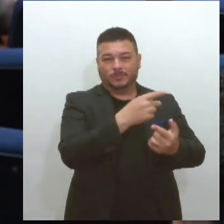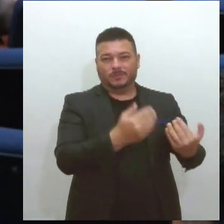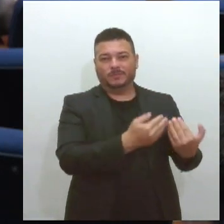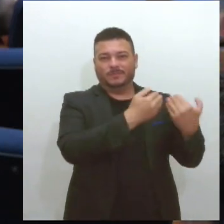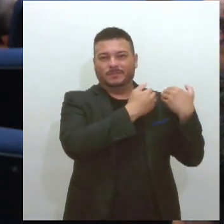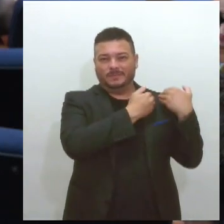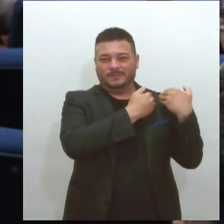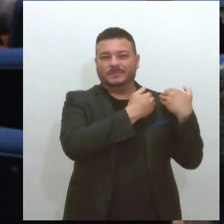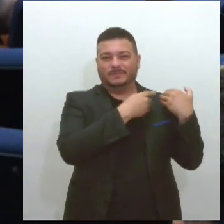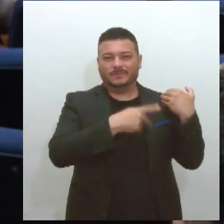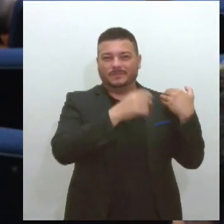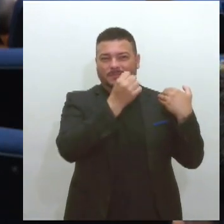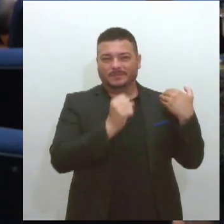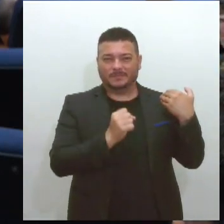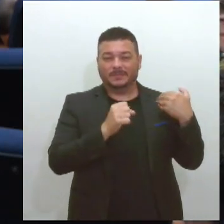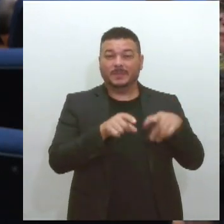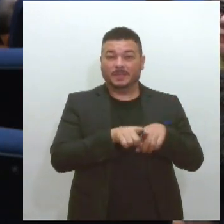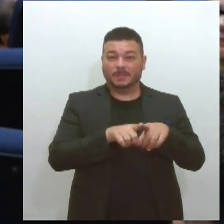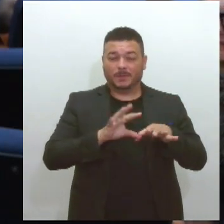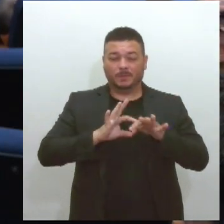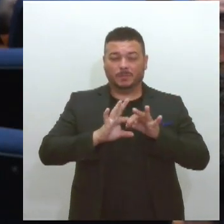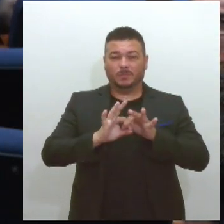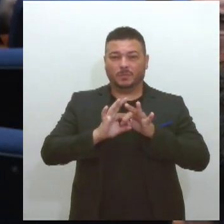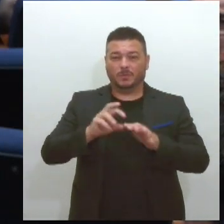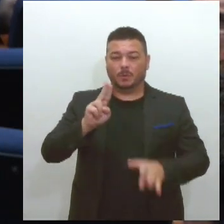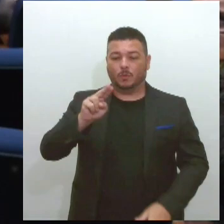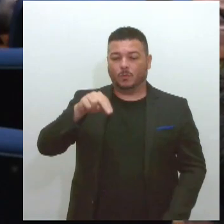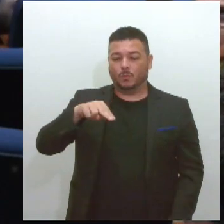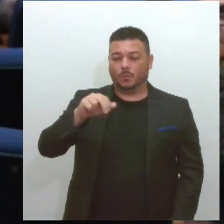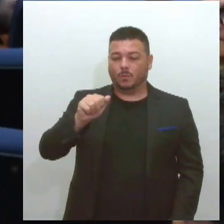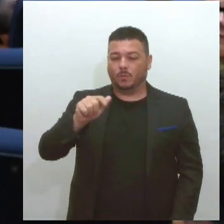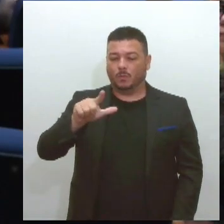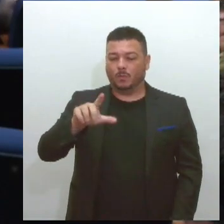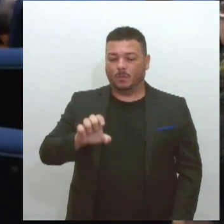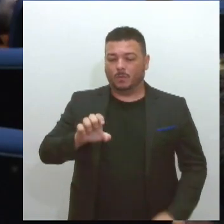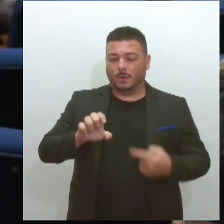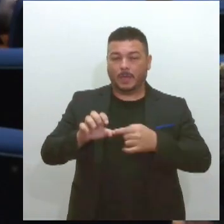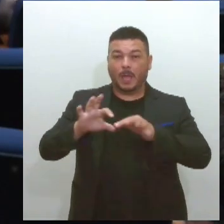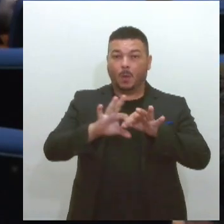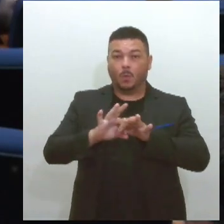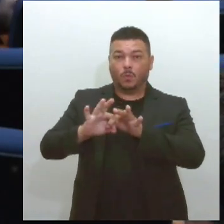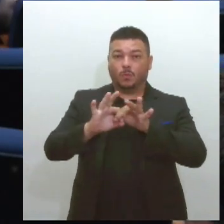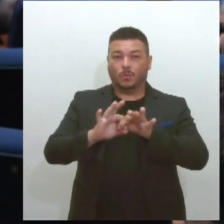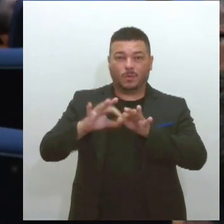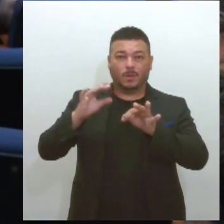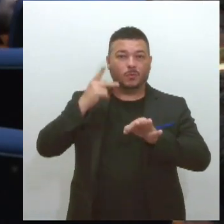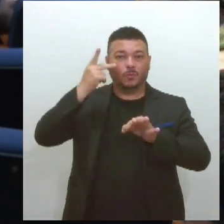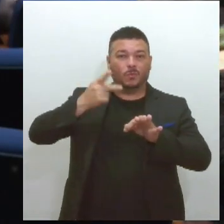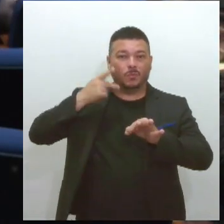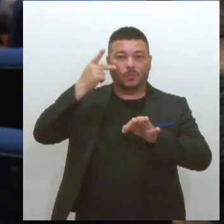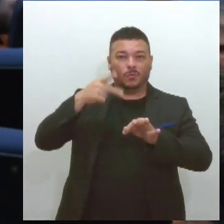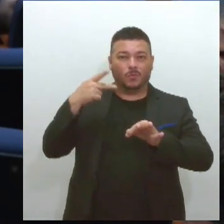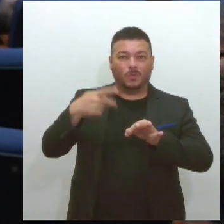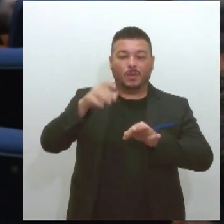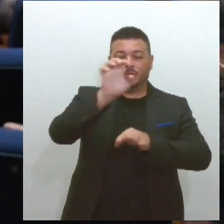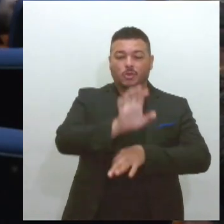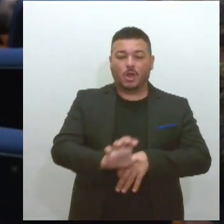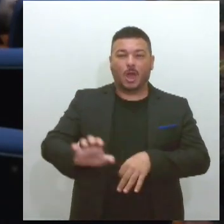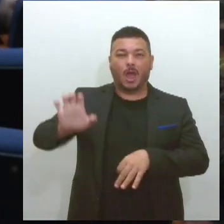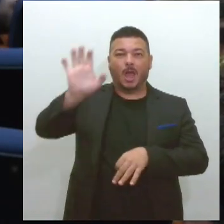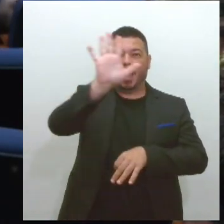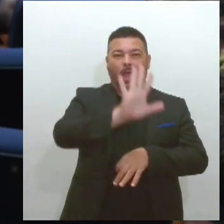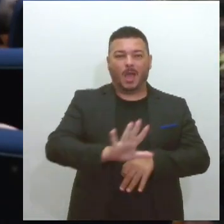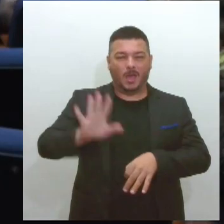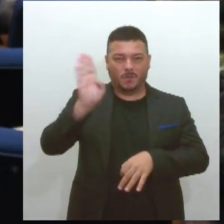Sergipe, em parceria com a Unale, a União dos Legisladores e Legislativos Estaduais do Brasil e também